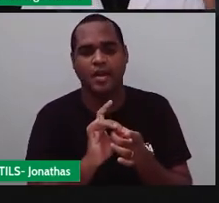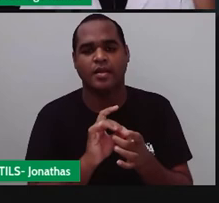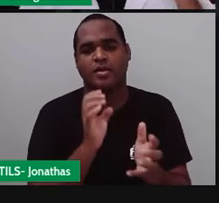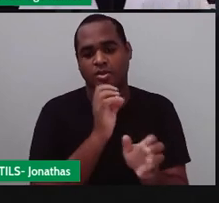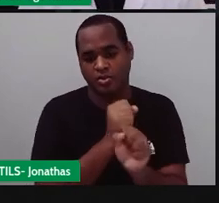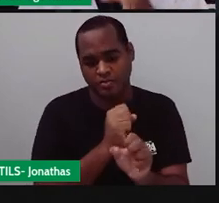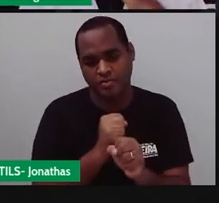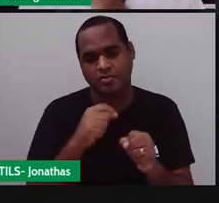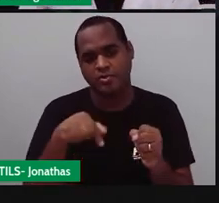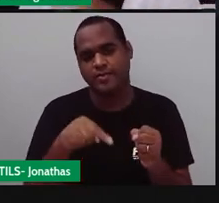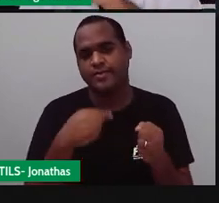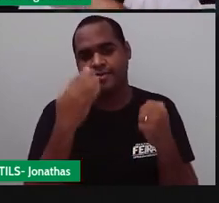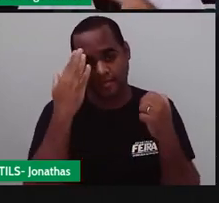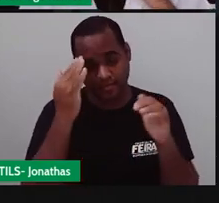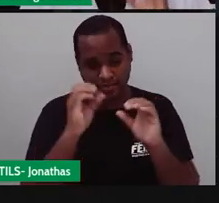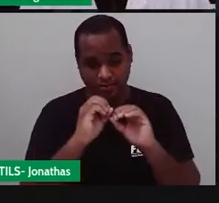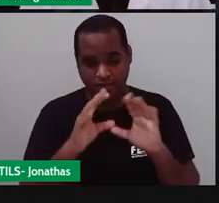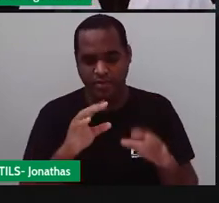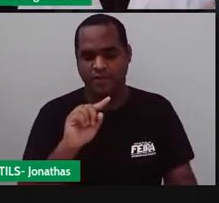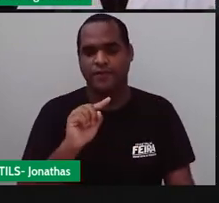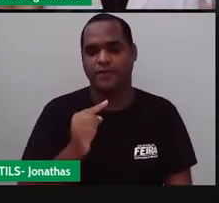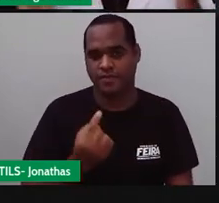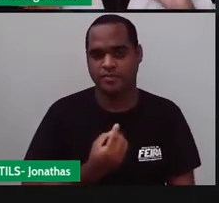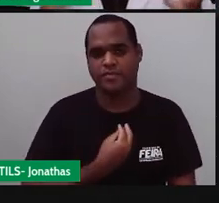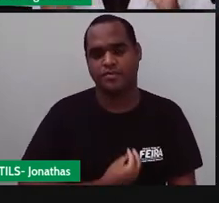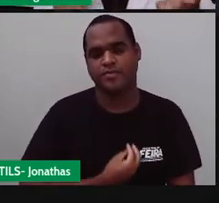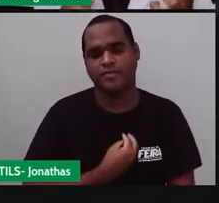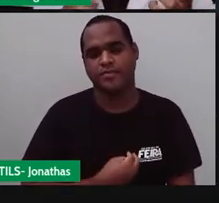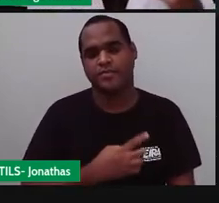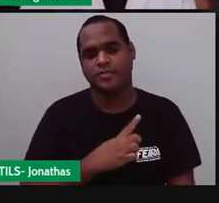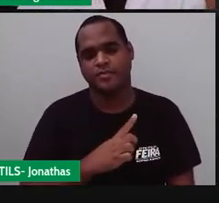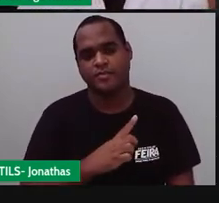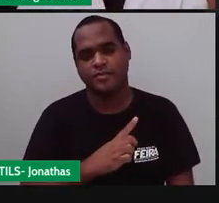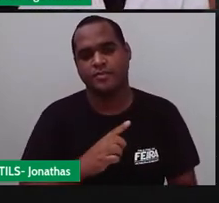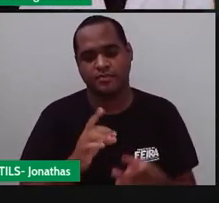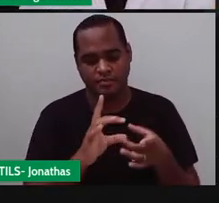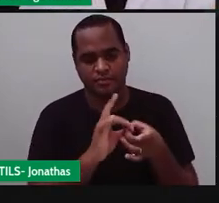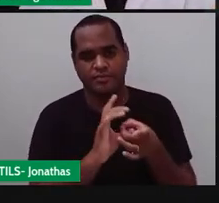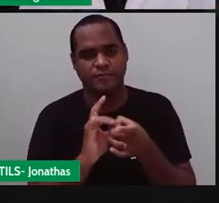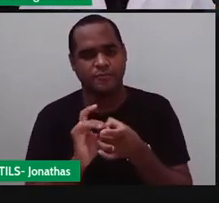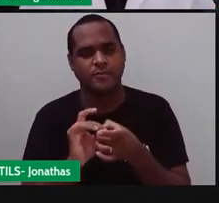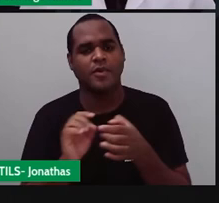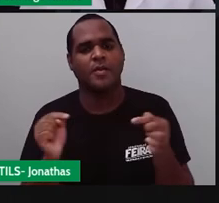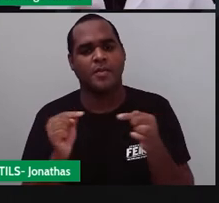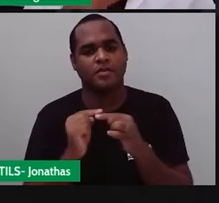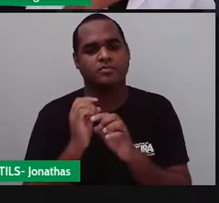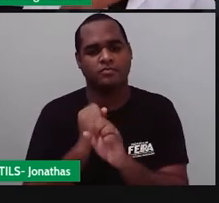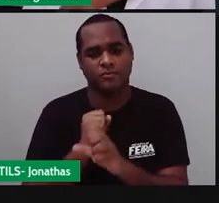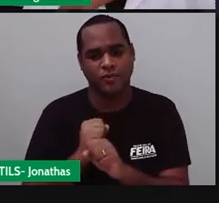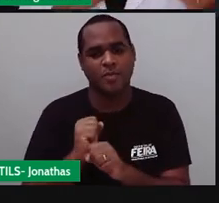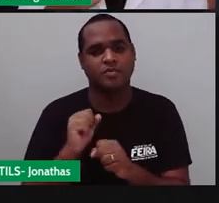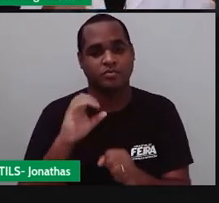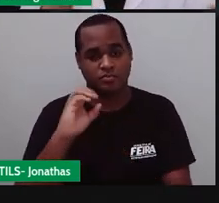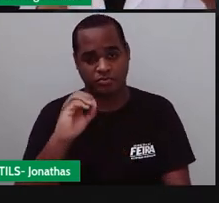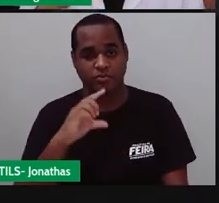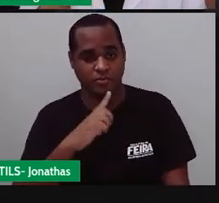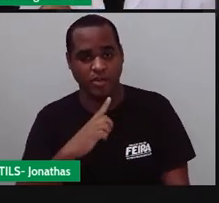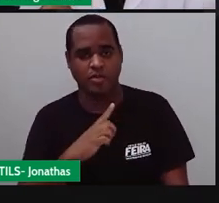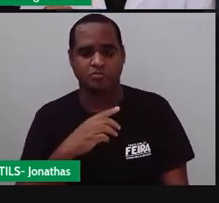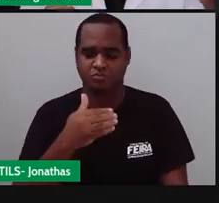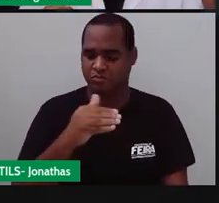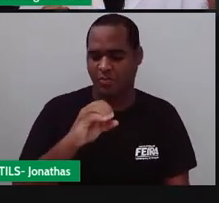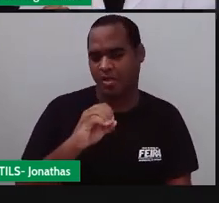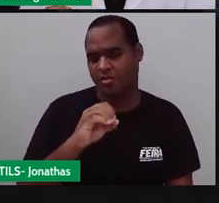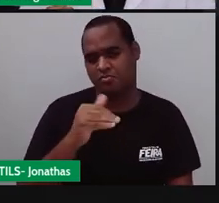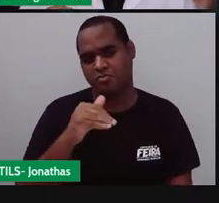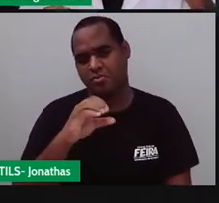algarismos que vem depois da vírgula a gente faz uma relação quantidade de zeros que tem né do dez ou